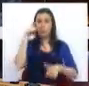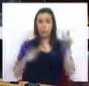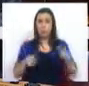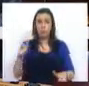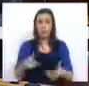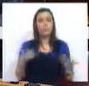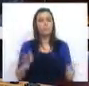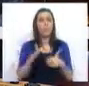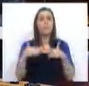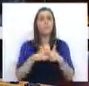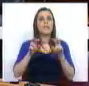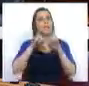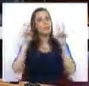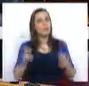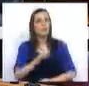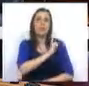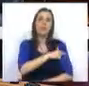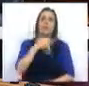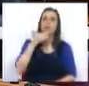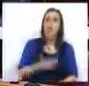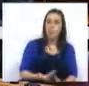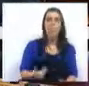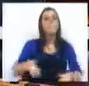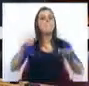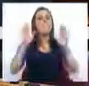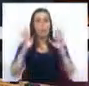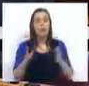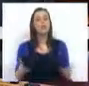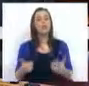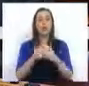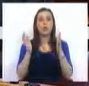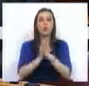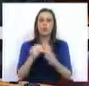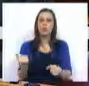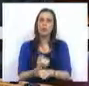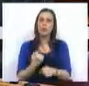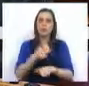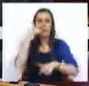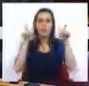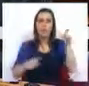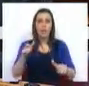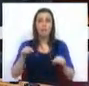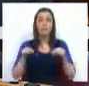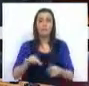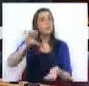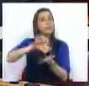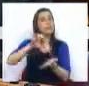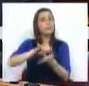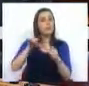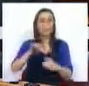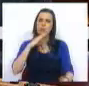em processo de certificação de competências Mas também por todos os trabalhadores que nestes centros